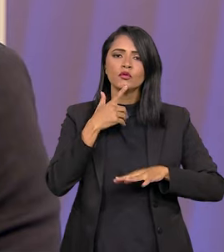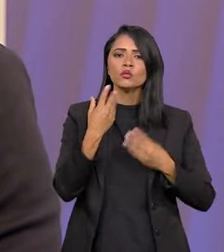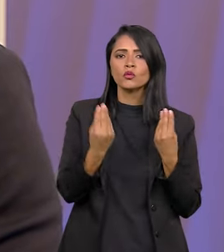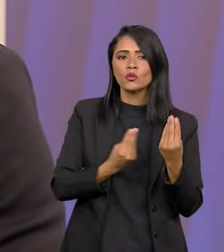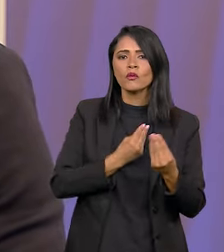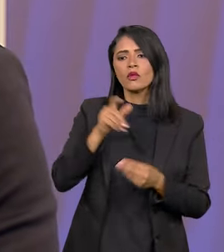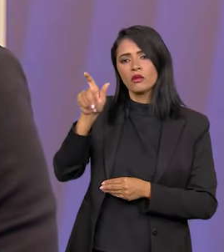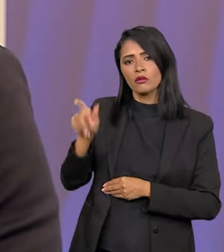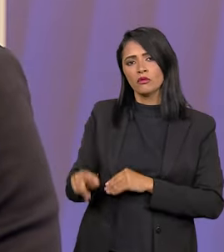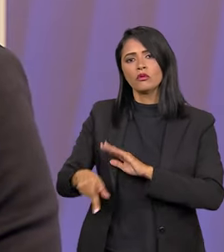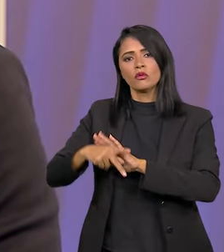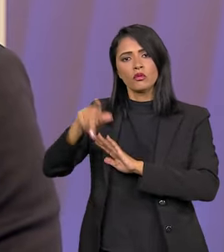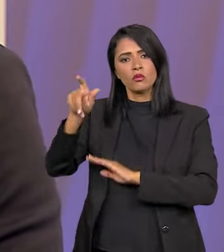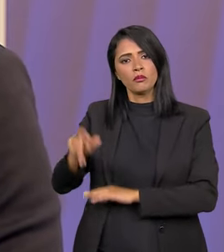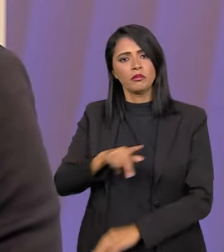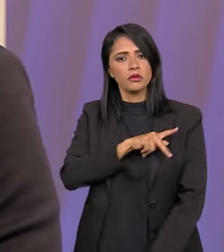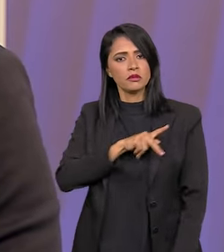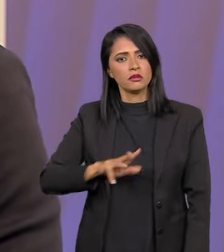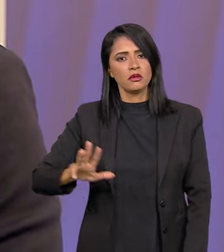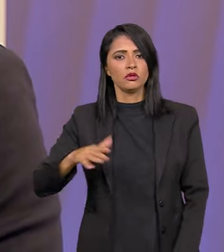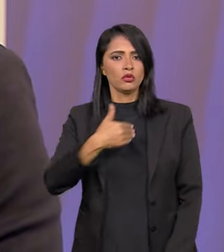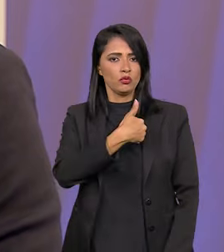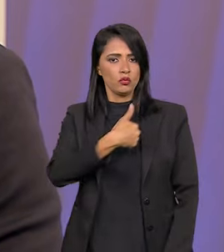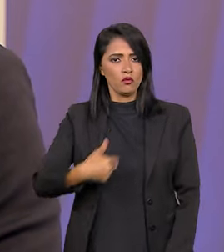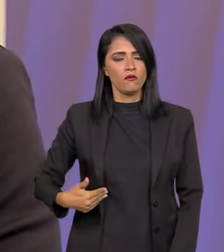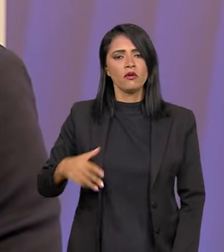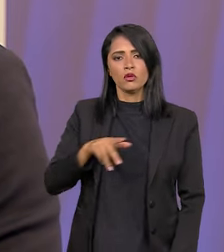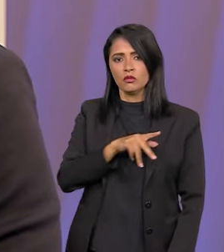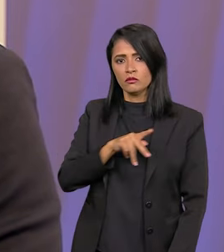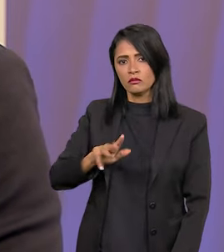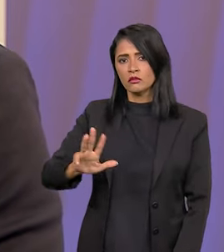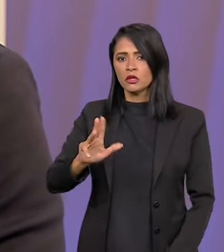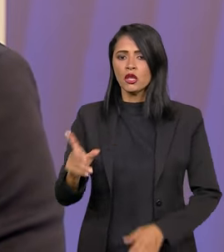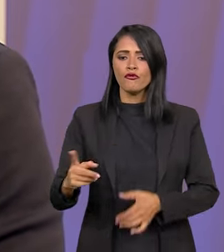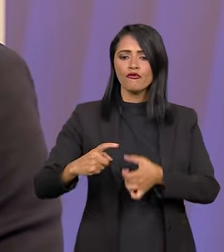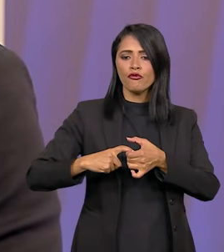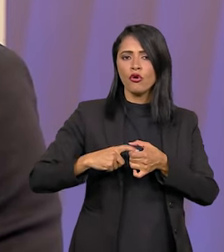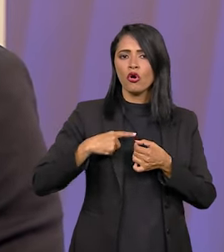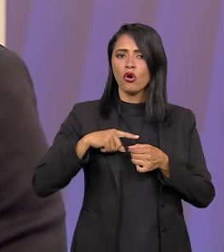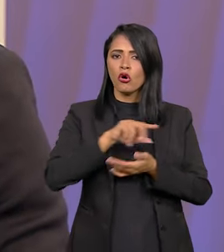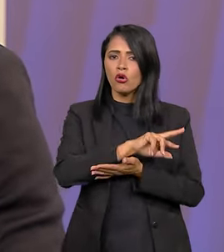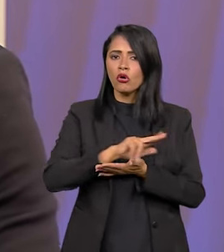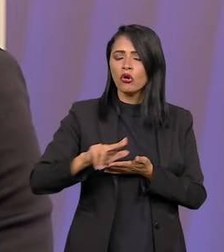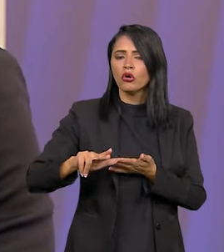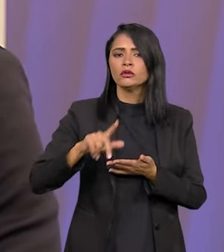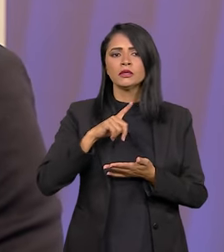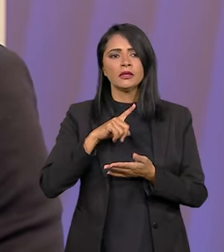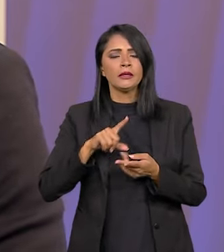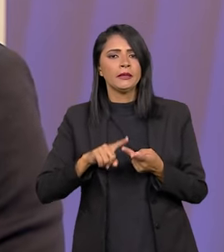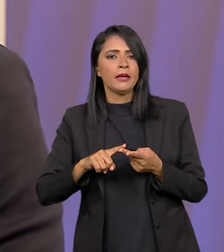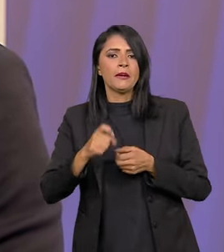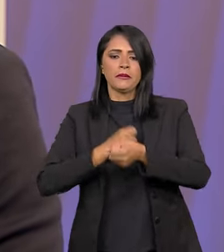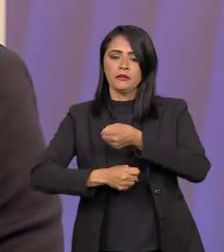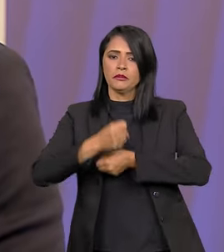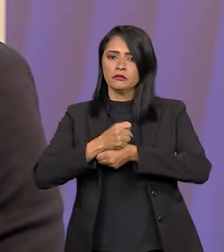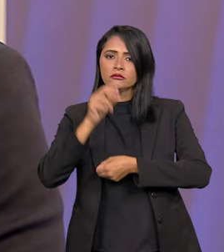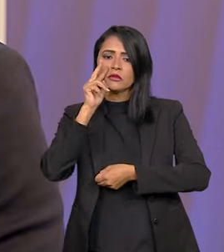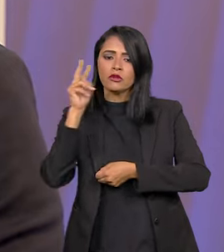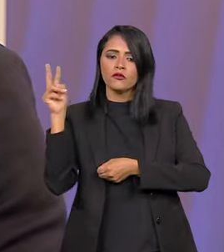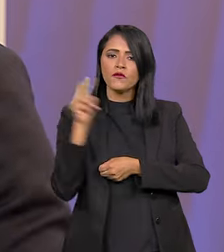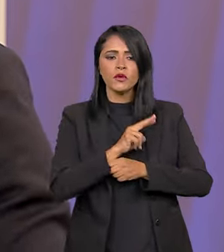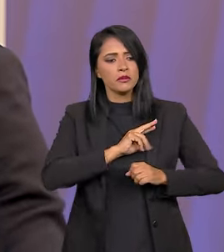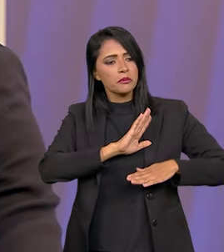resultado do movimento do presidente Lula e do governo do presidente Lula. Retomadas dos organismos multilaterais,